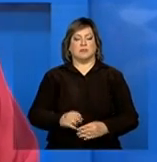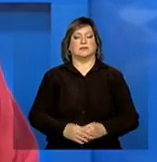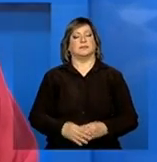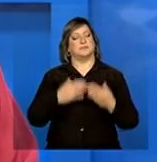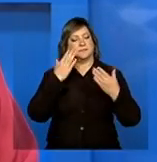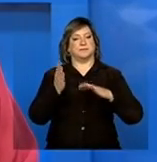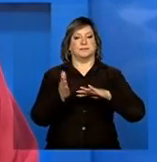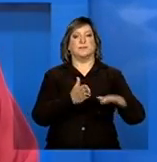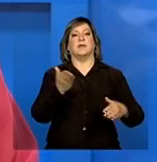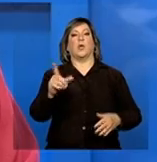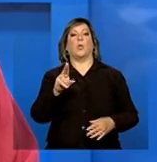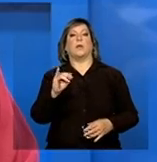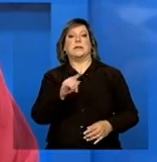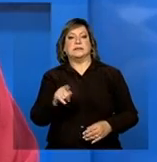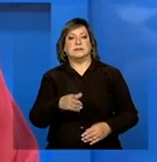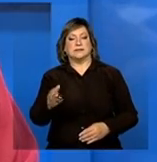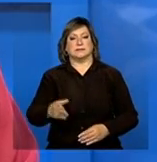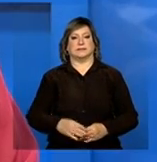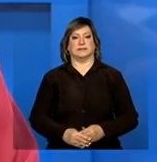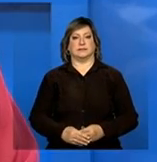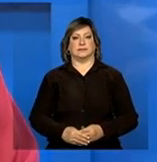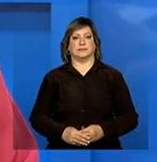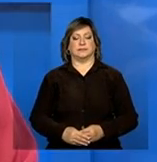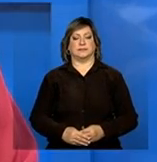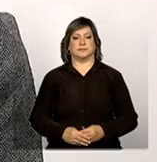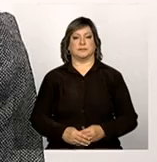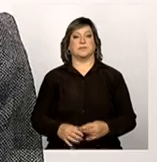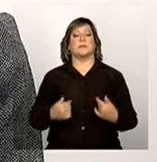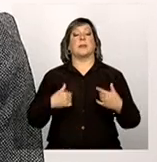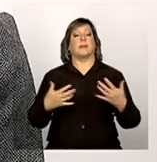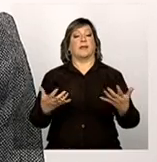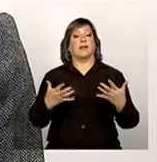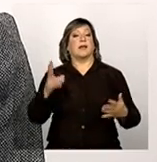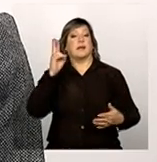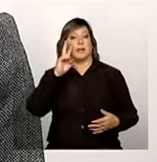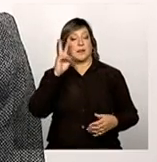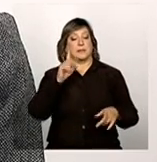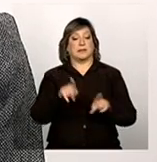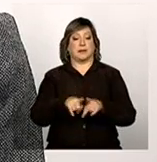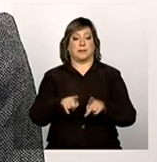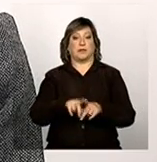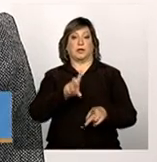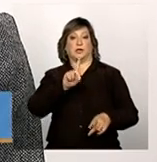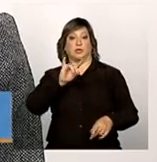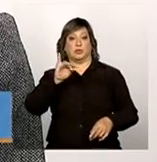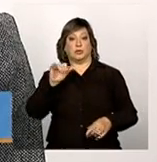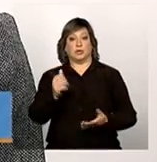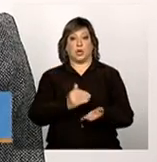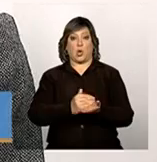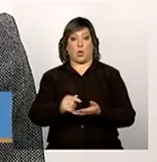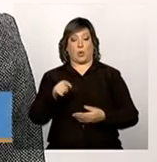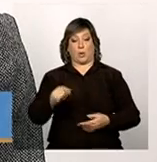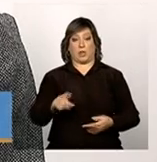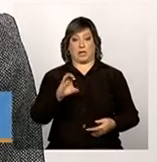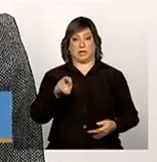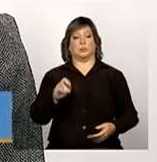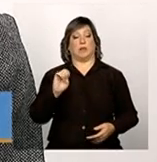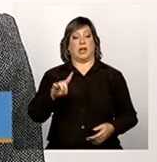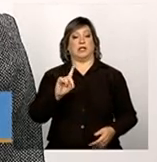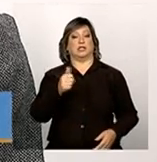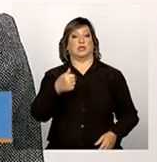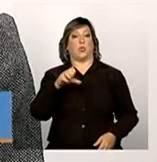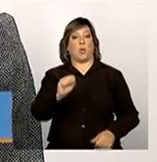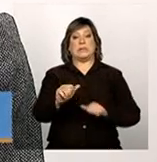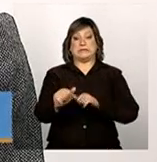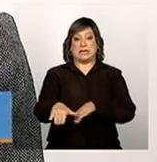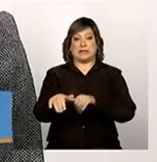Luiz Otávio? Bom, queria lembrar também que a data inicial do censo, então, é dia 18 de